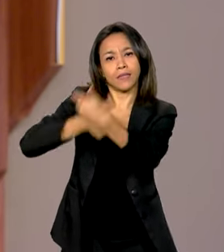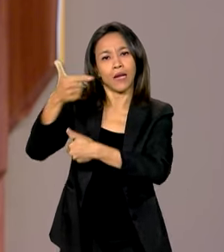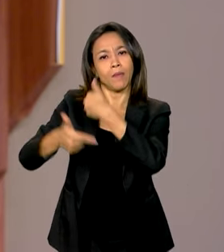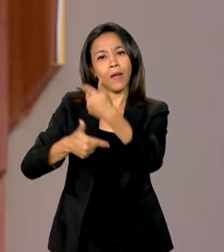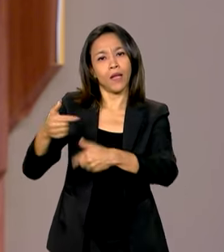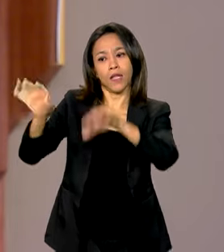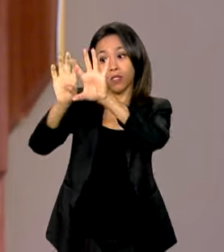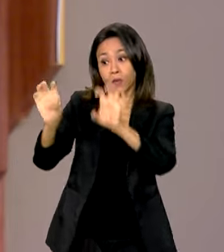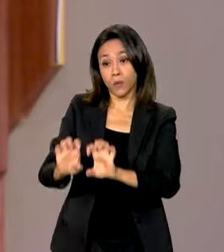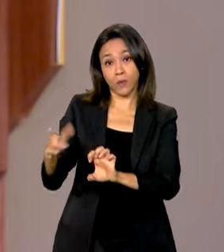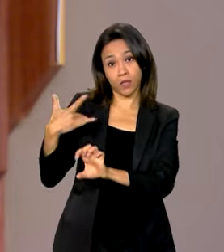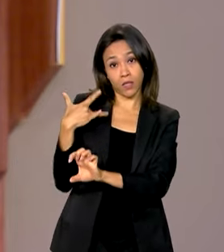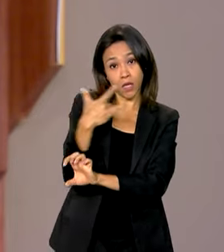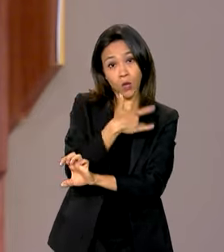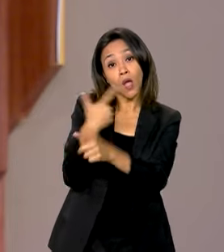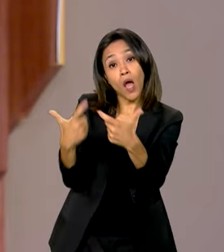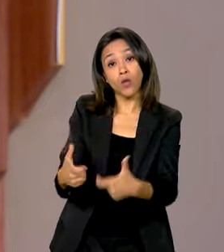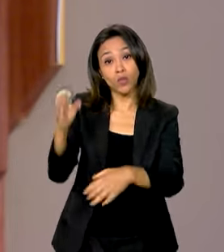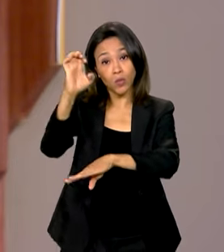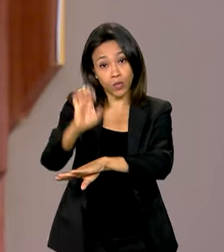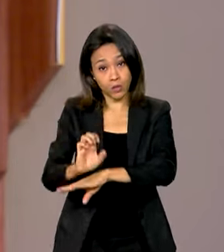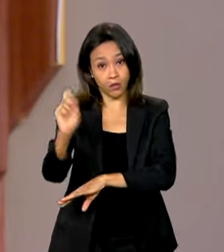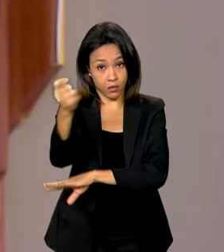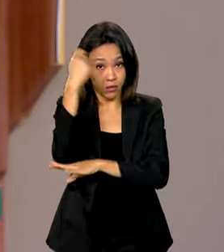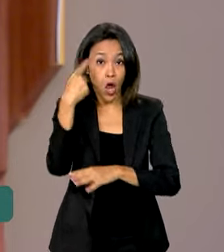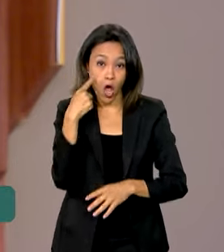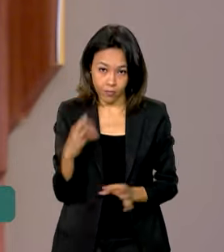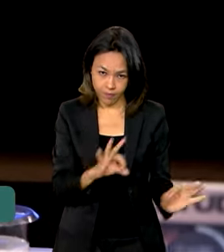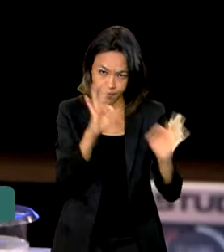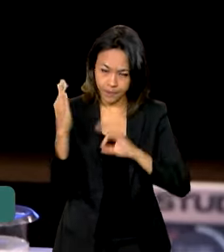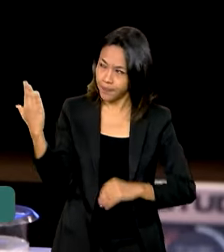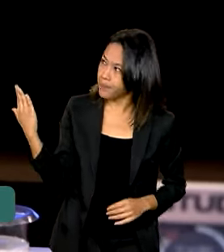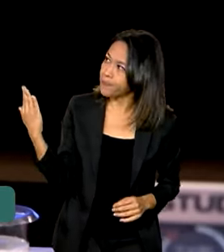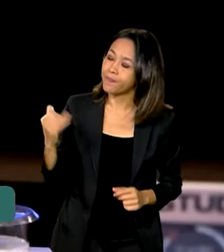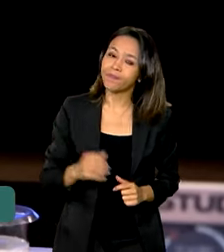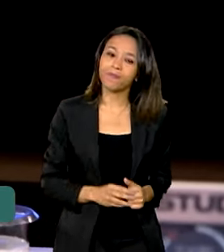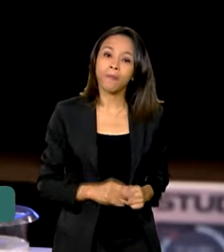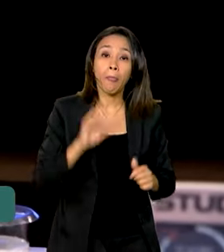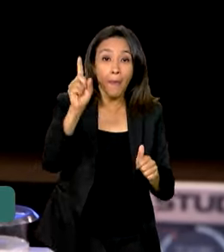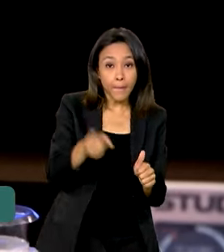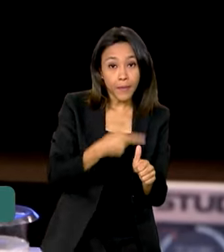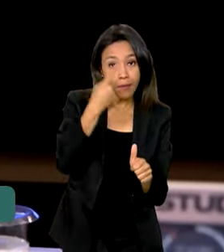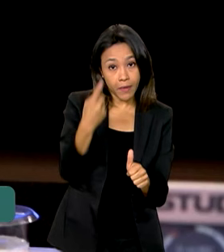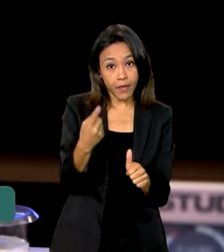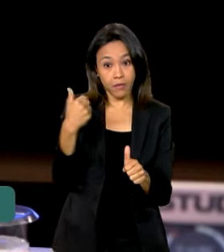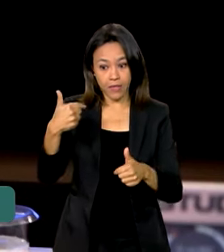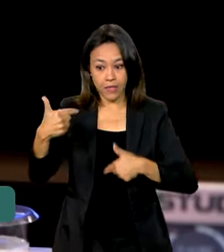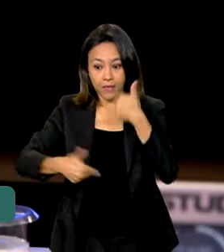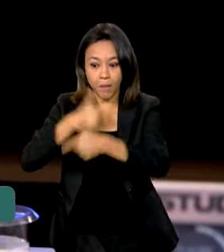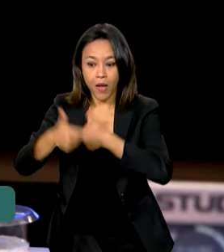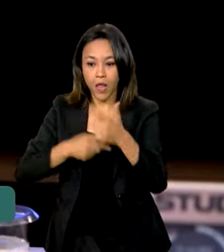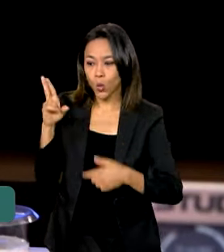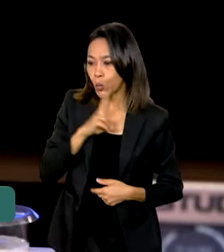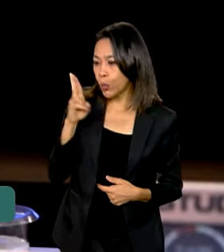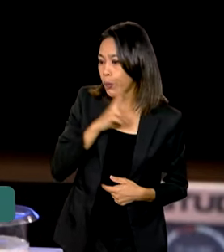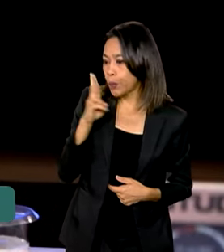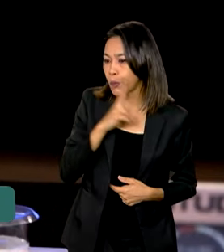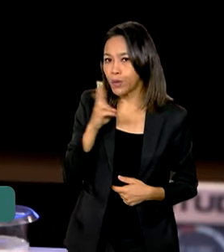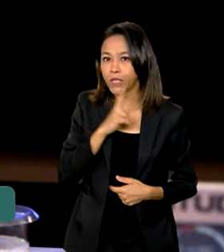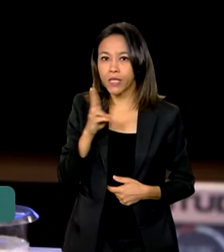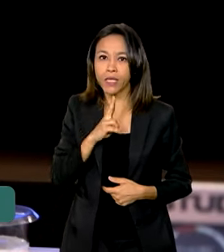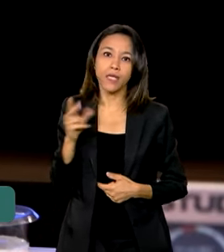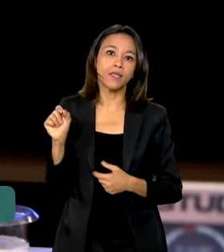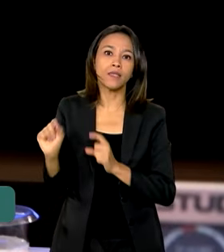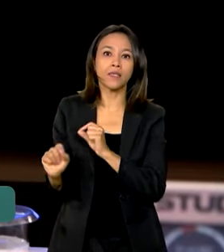estrutura de saúde no Rio Grande do Sul. Vamos ver o que a ministra disse. Primeiro, atuamos na emergência, mobilização da Força